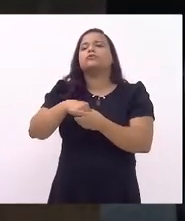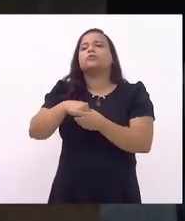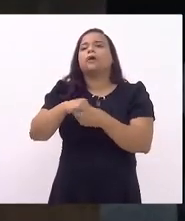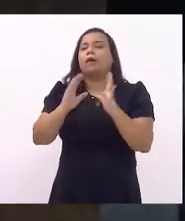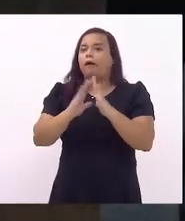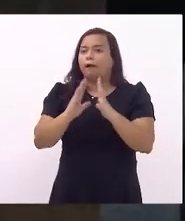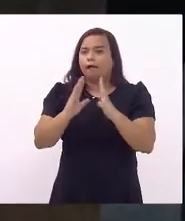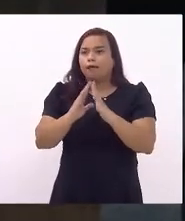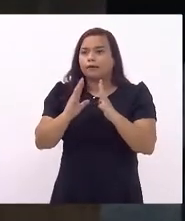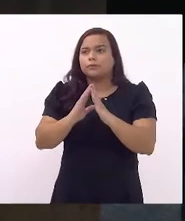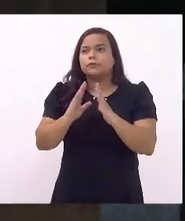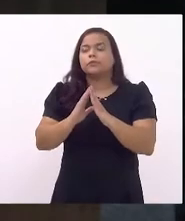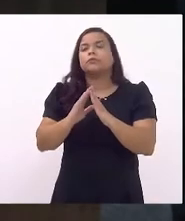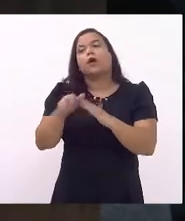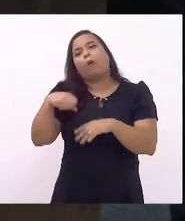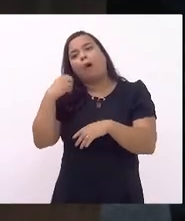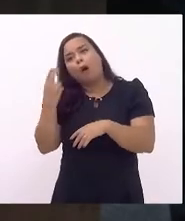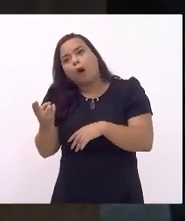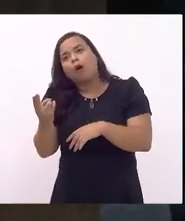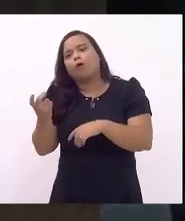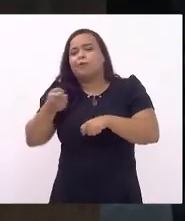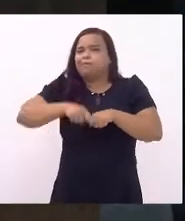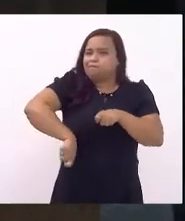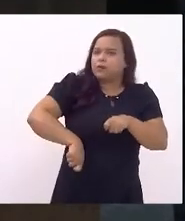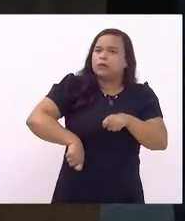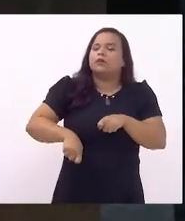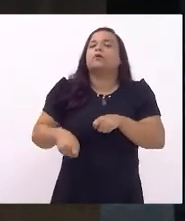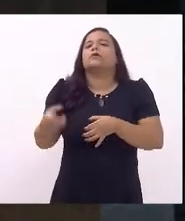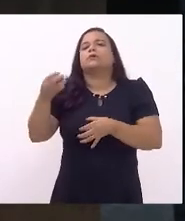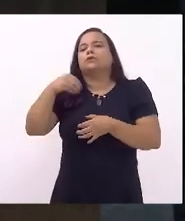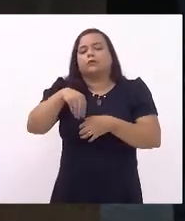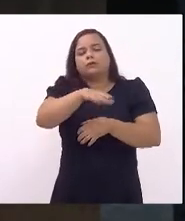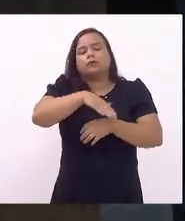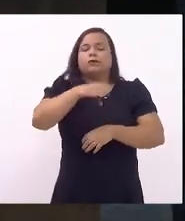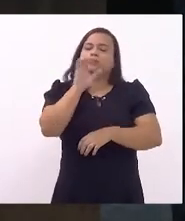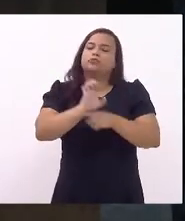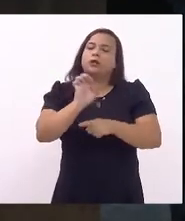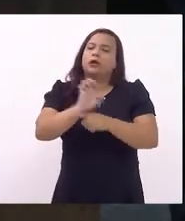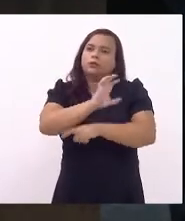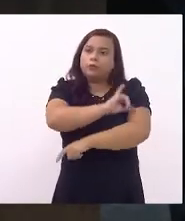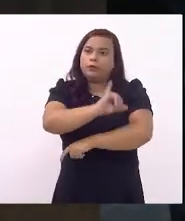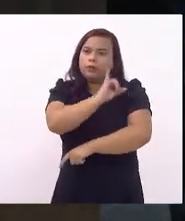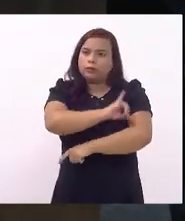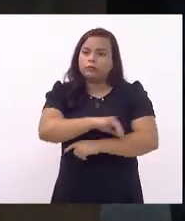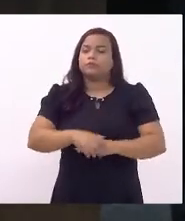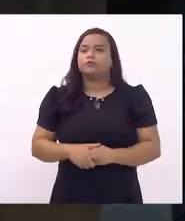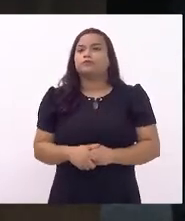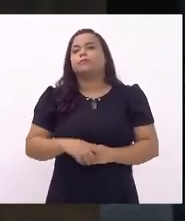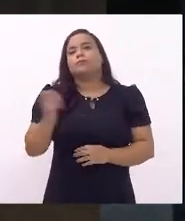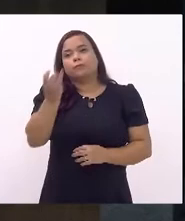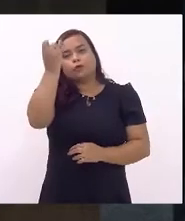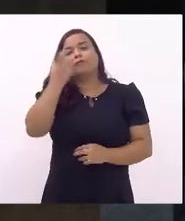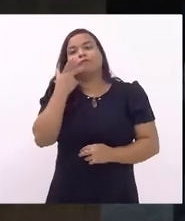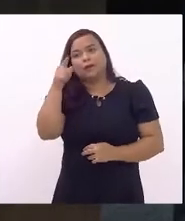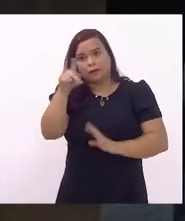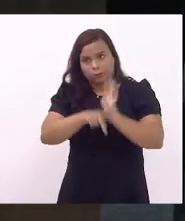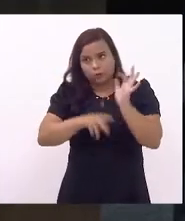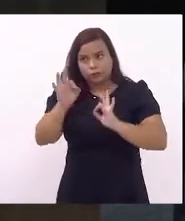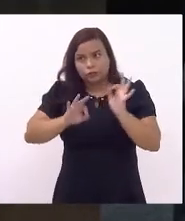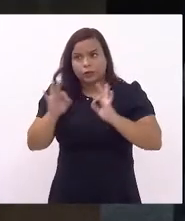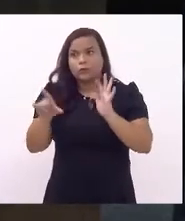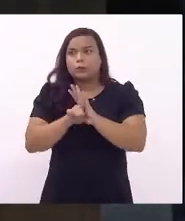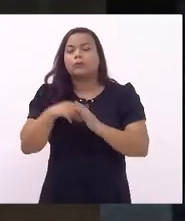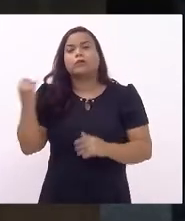e da outras providências. É importante, Sr. Presidente, dizer que esse é um projeto de lei fundamental,